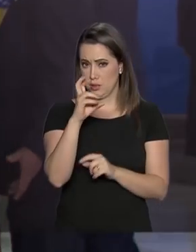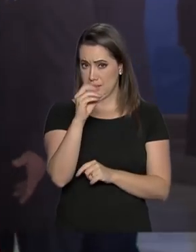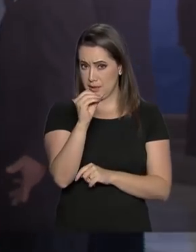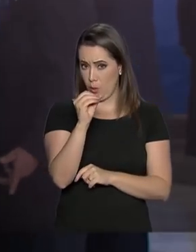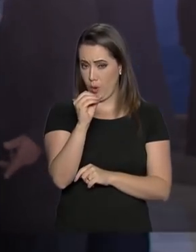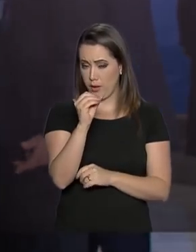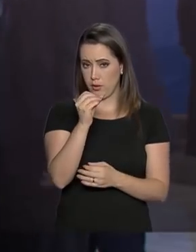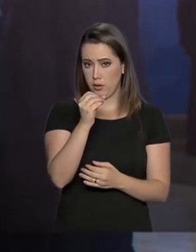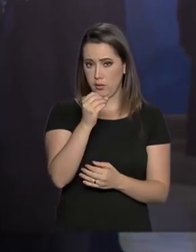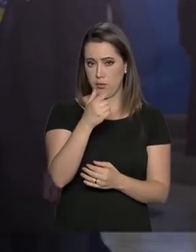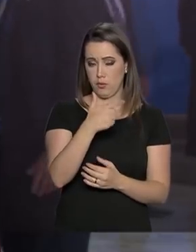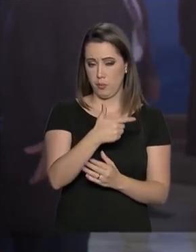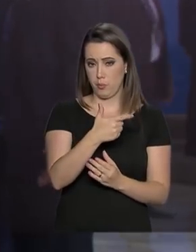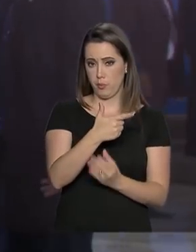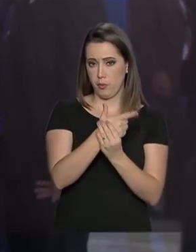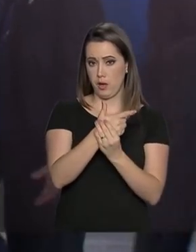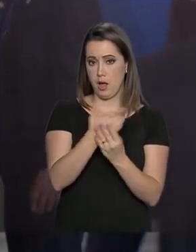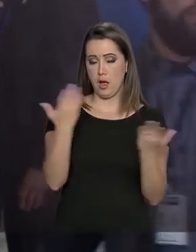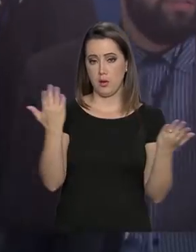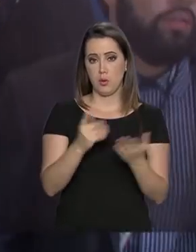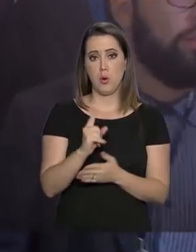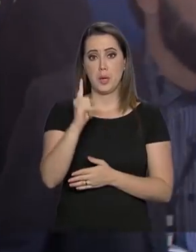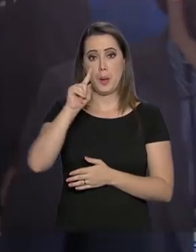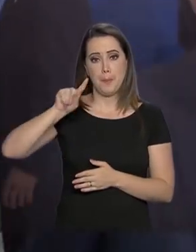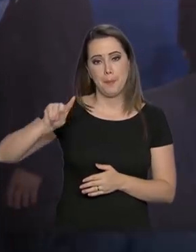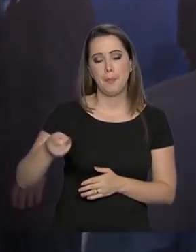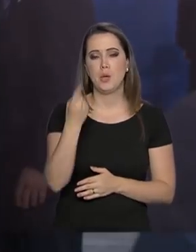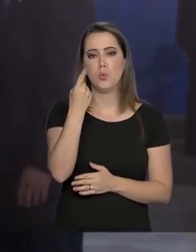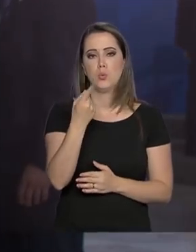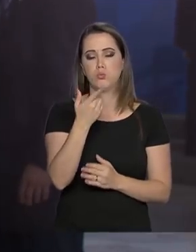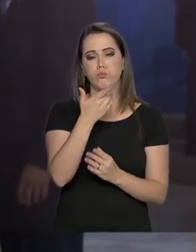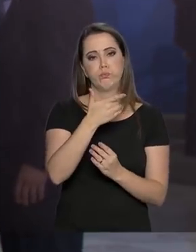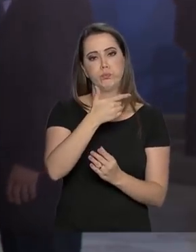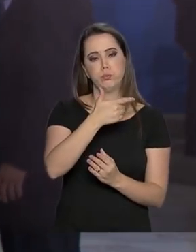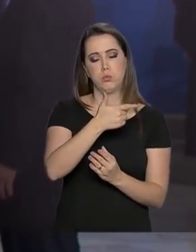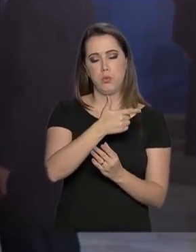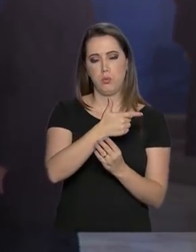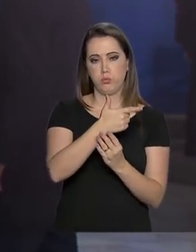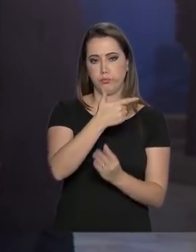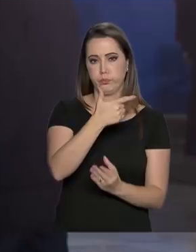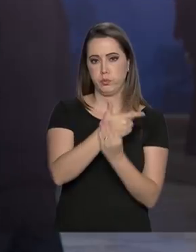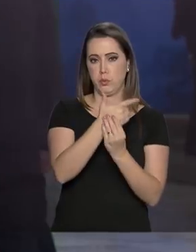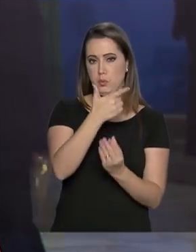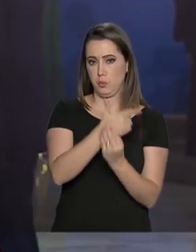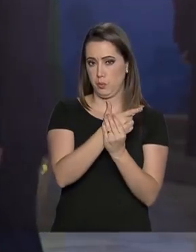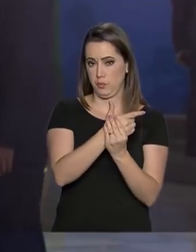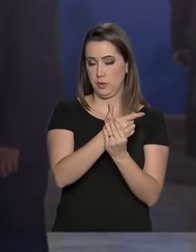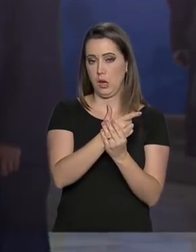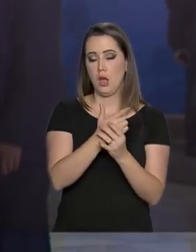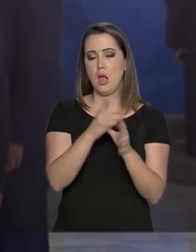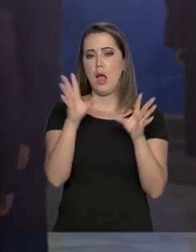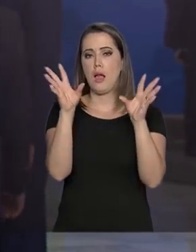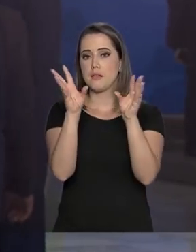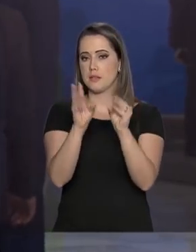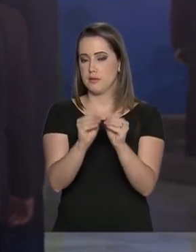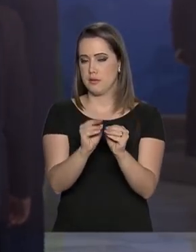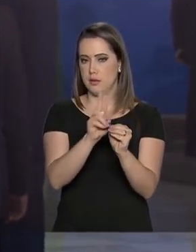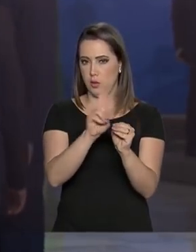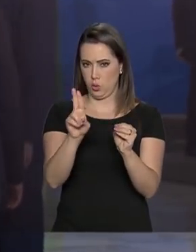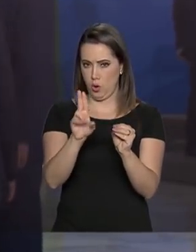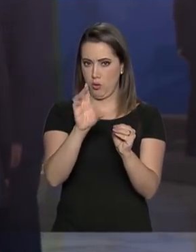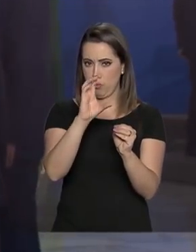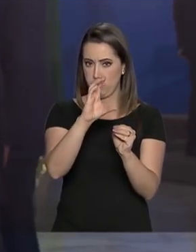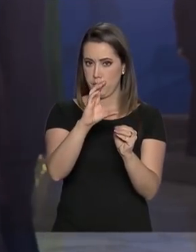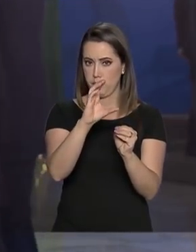50 cartuchos por ano para 1.000 cartuchos por ano. CAC, que é o nome da sigla para colecionador,